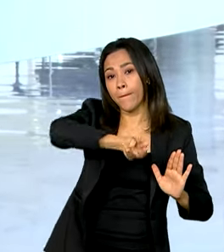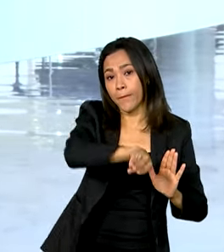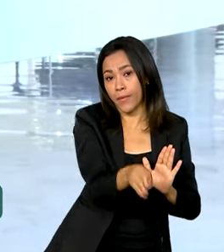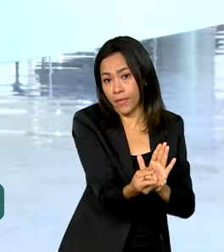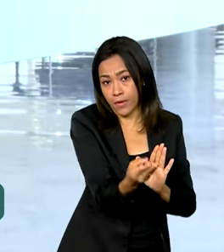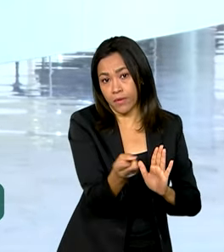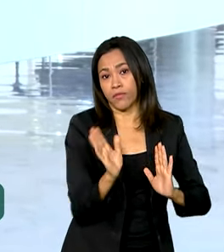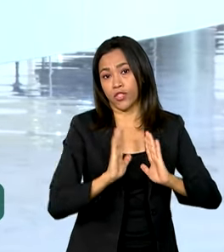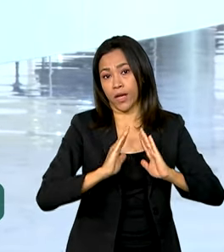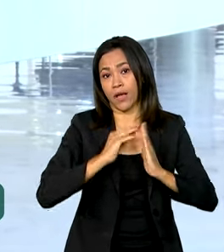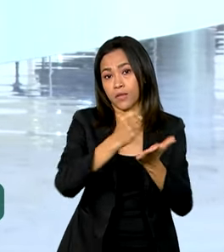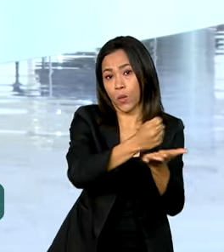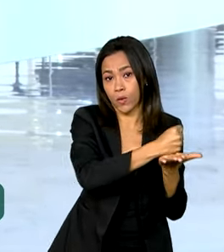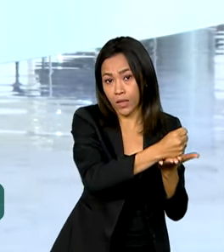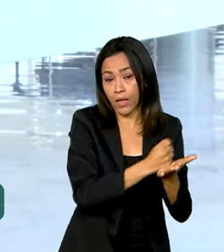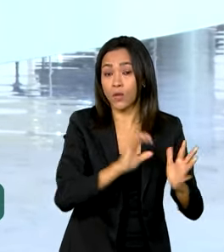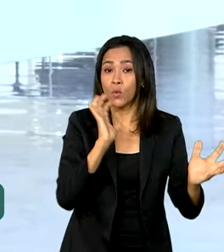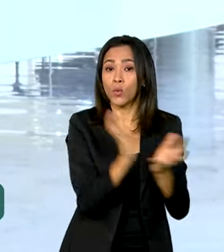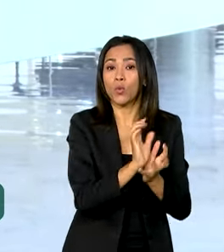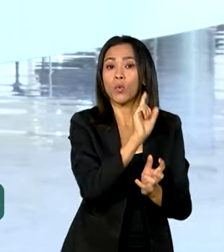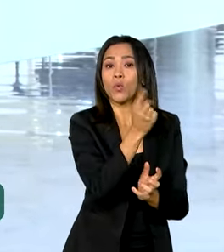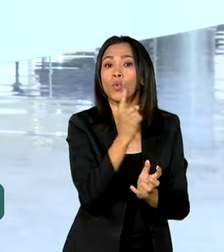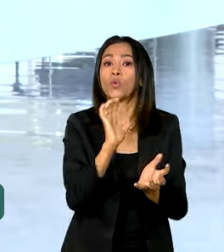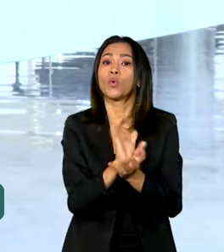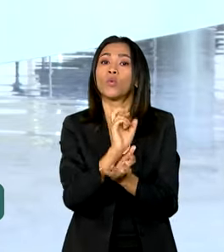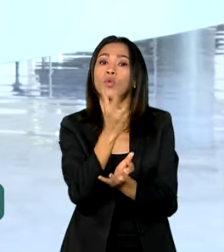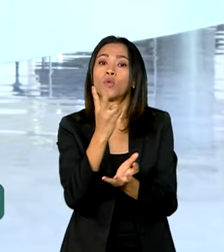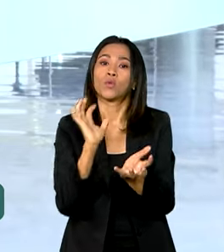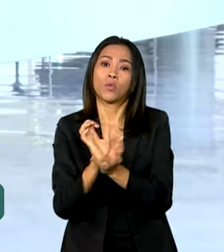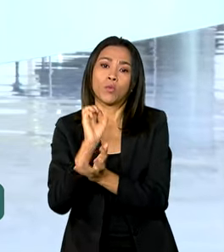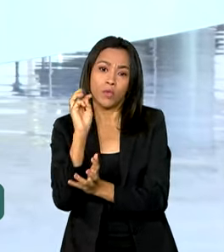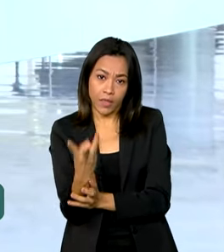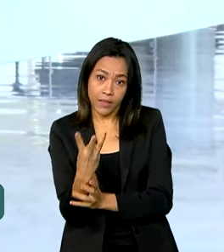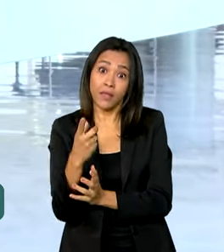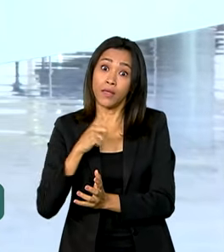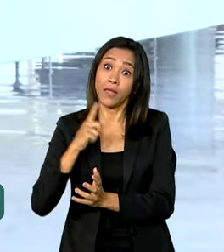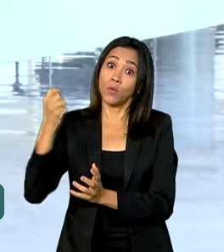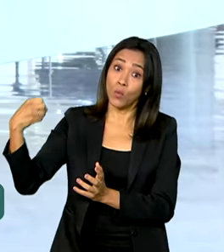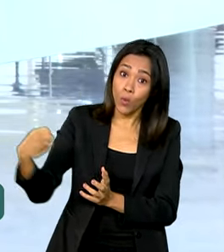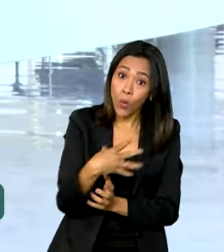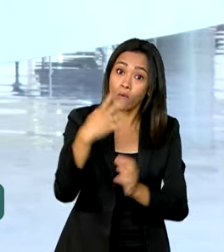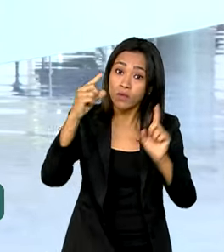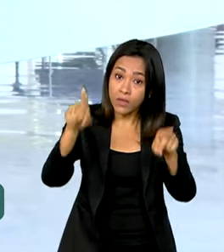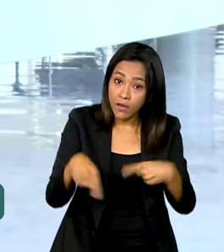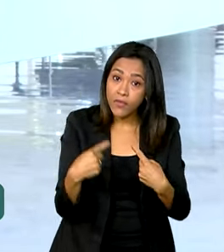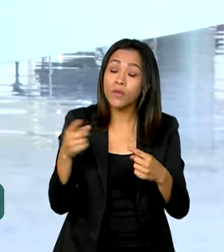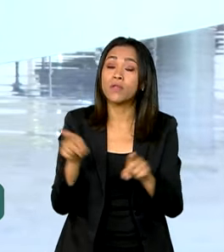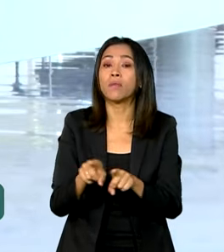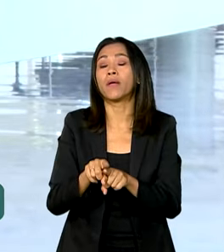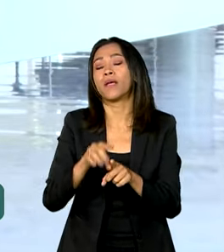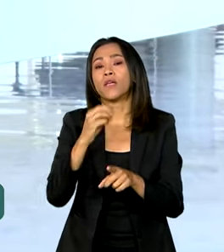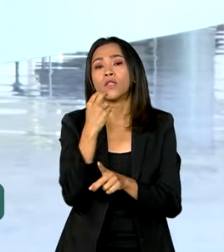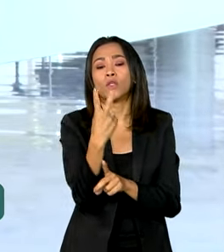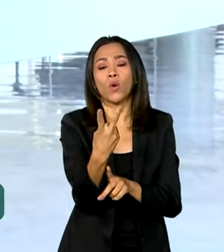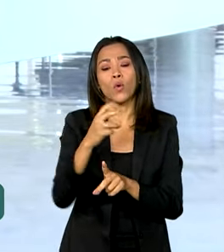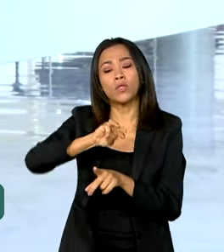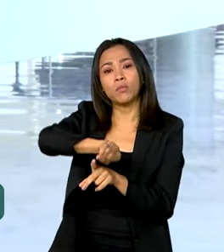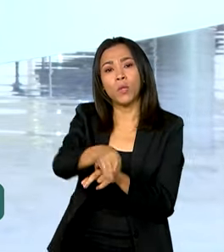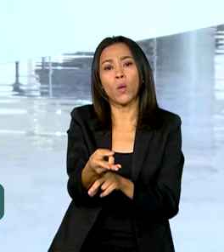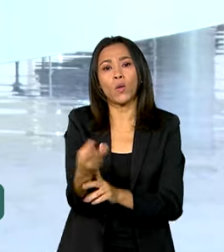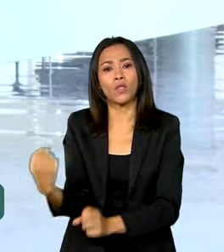contratadas nas faixas 1, 2 e 3. E ganhou um novo desafio, alcançar 2 milhões de